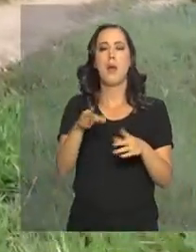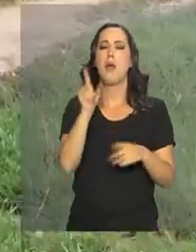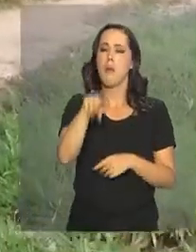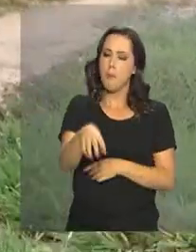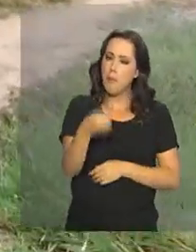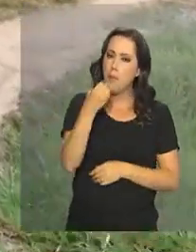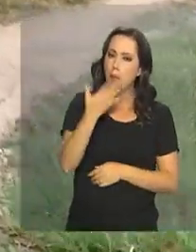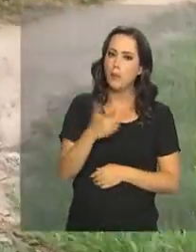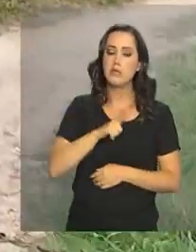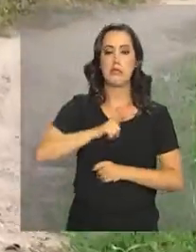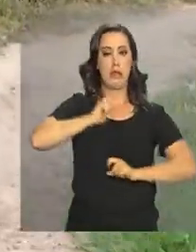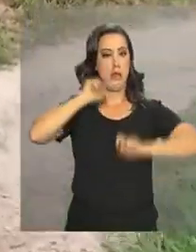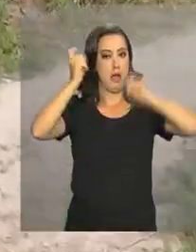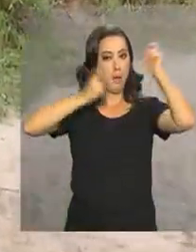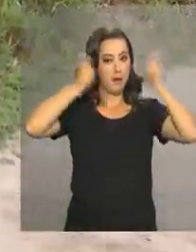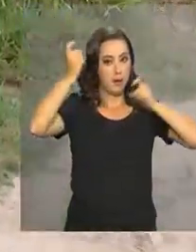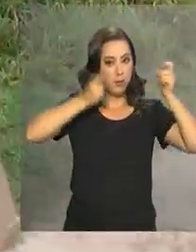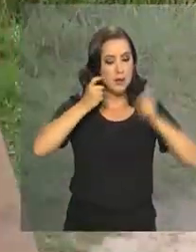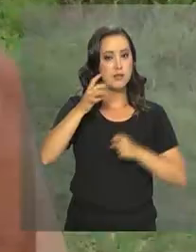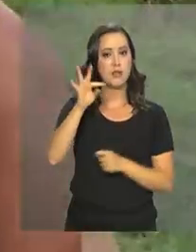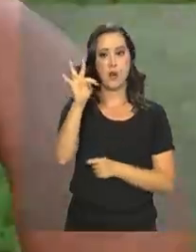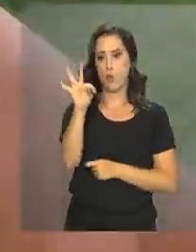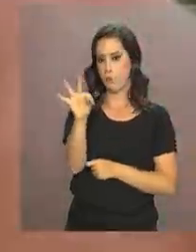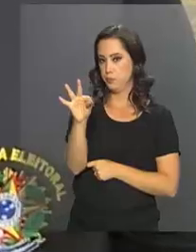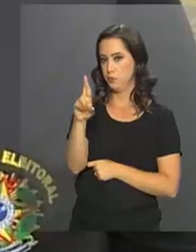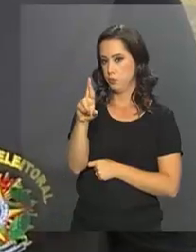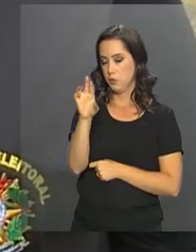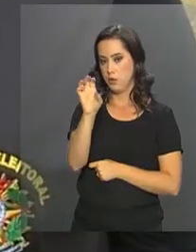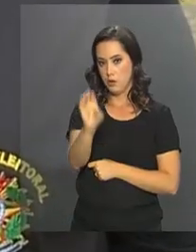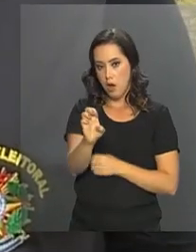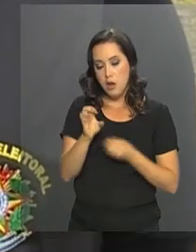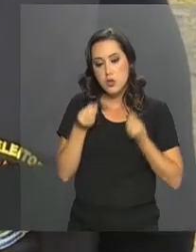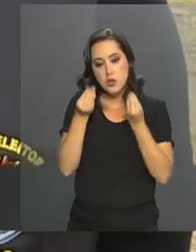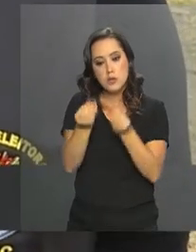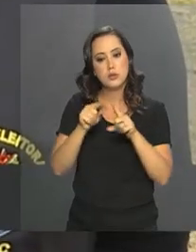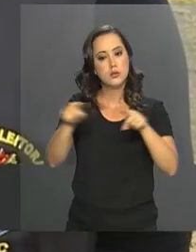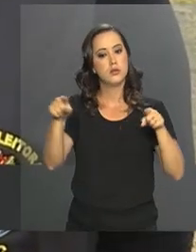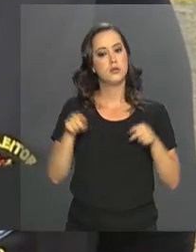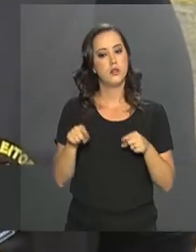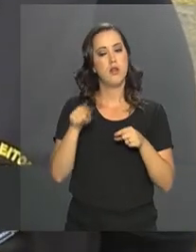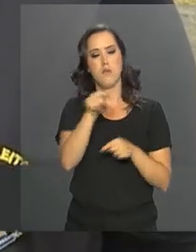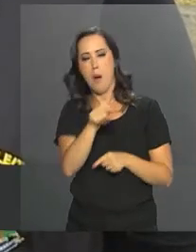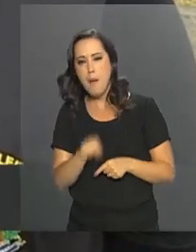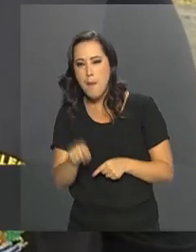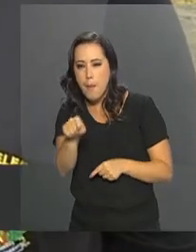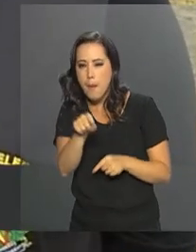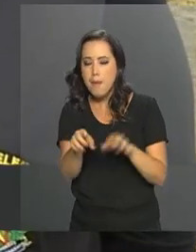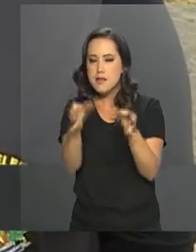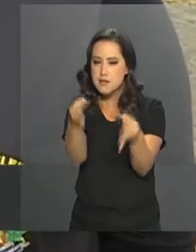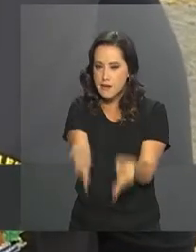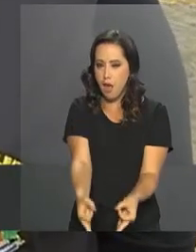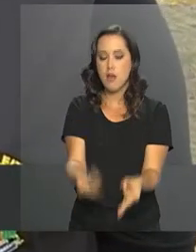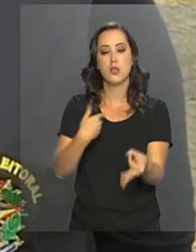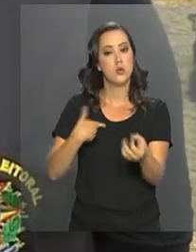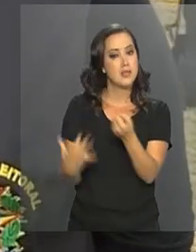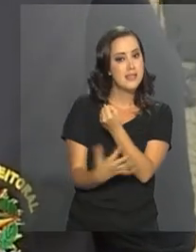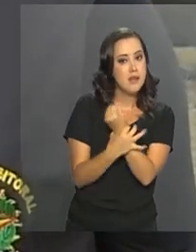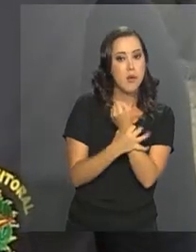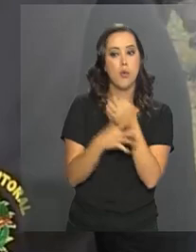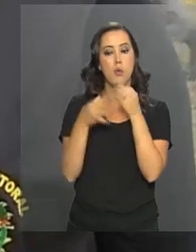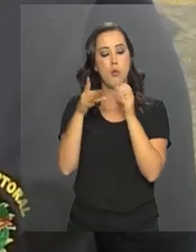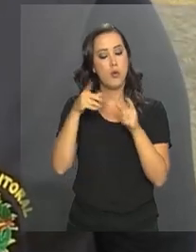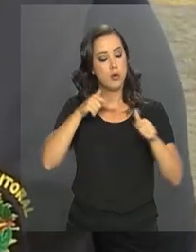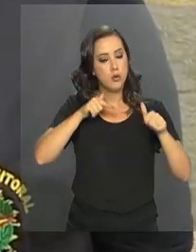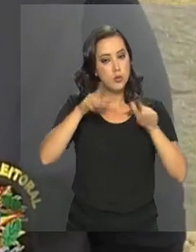preocupação do TRE de levar as urnas de forma segura, que garanta o exercício do voto,